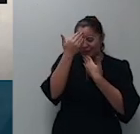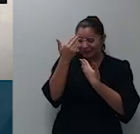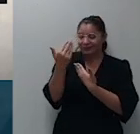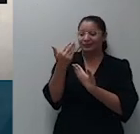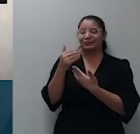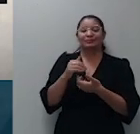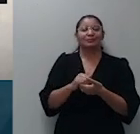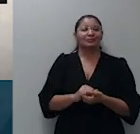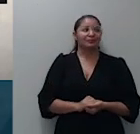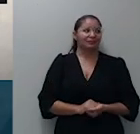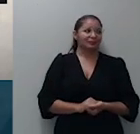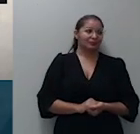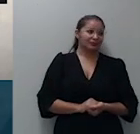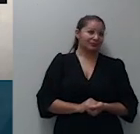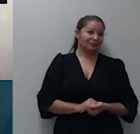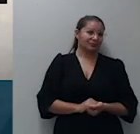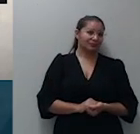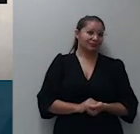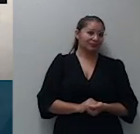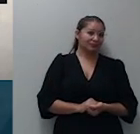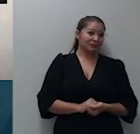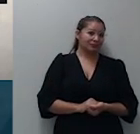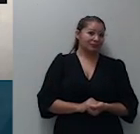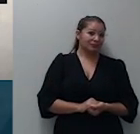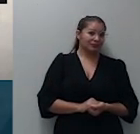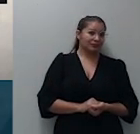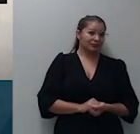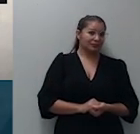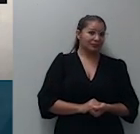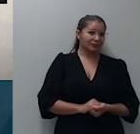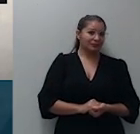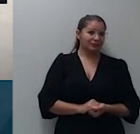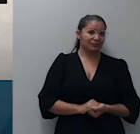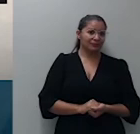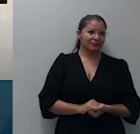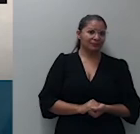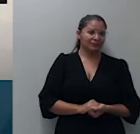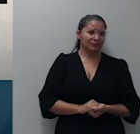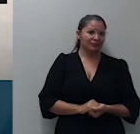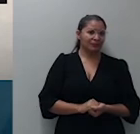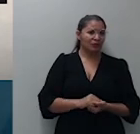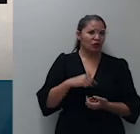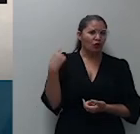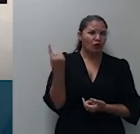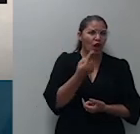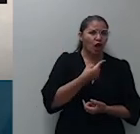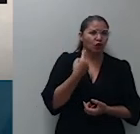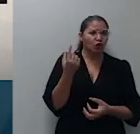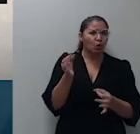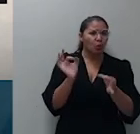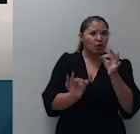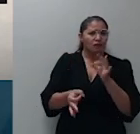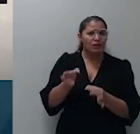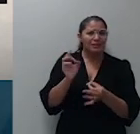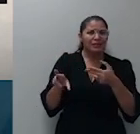perfeito seguimos aqui no julgamento do recurso especial 1